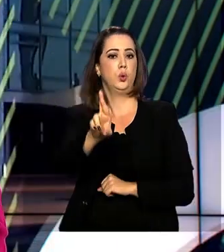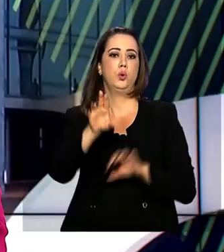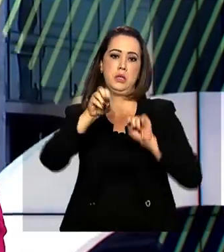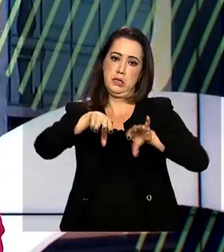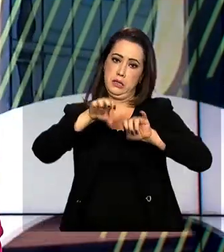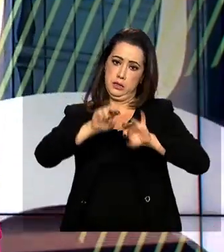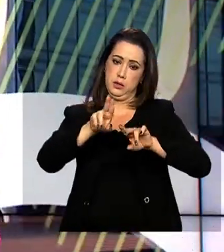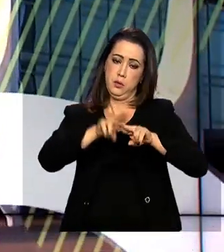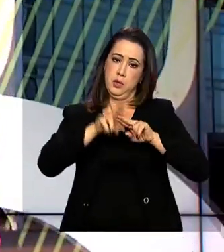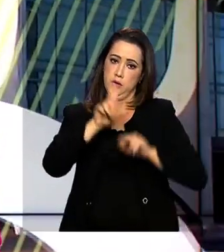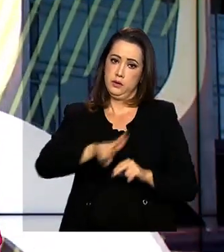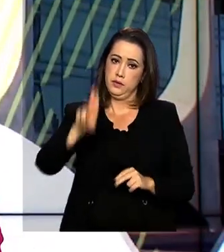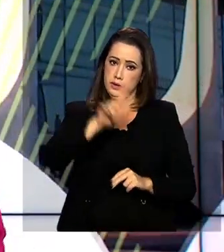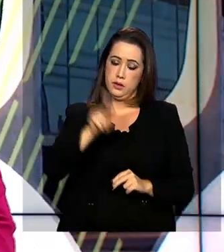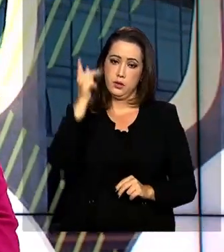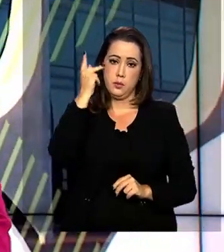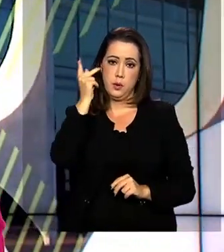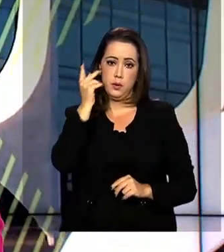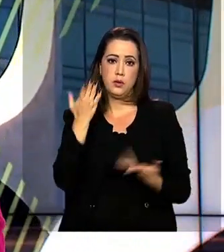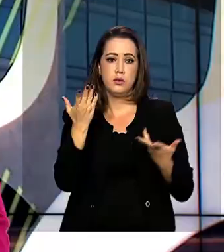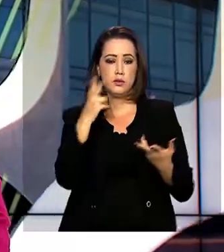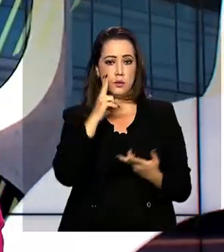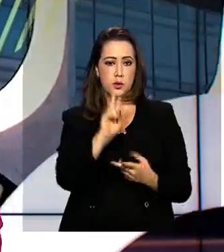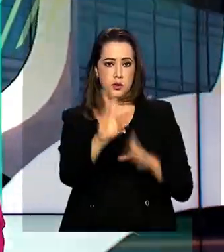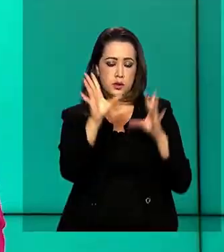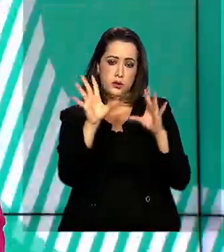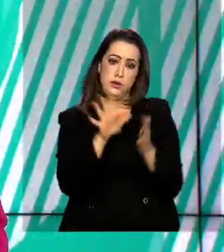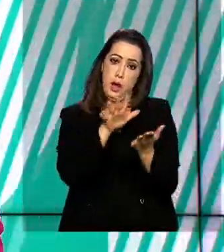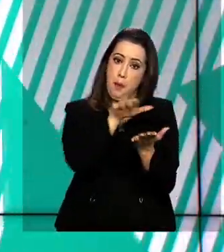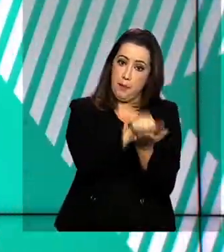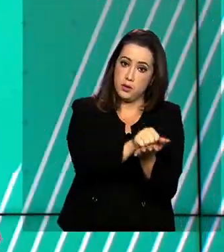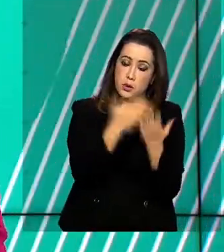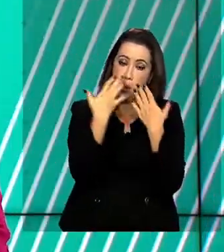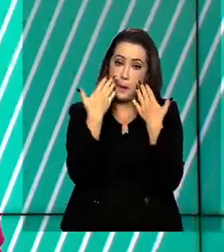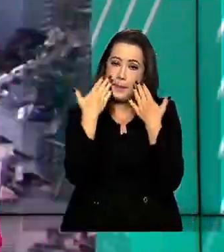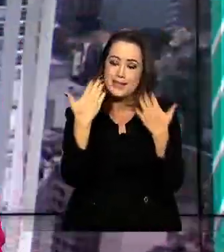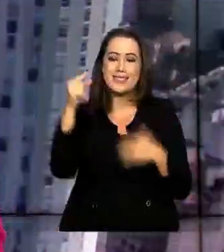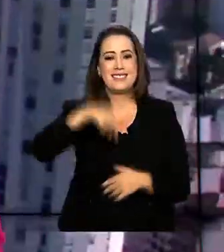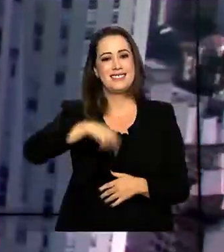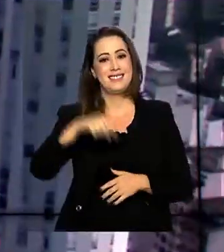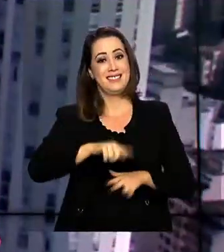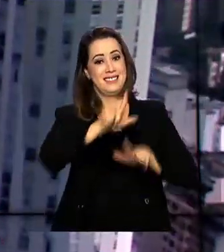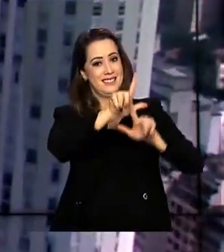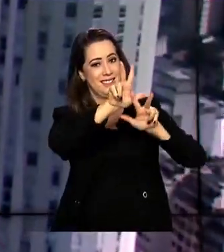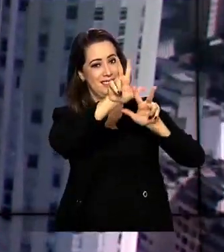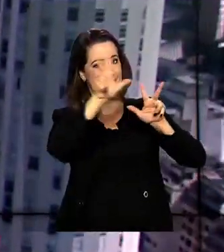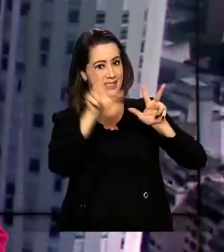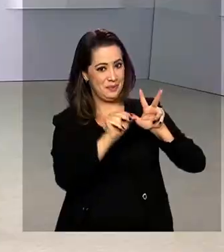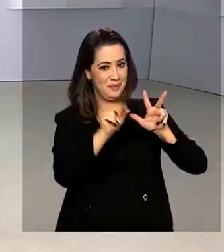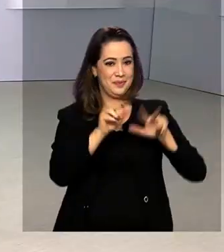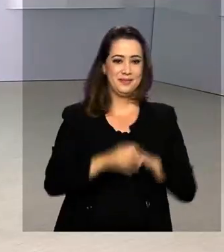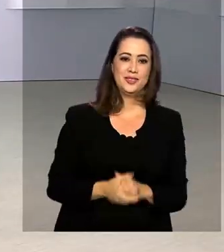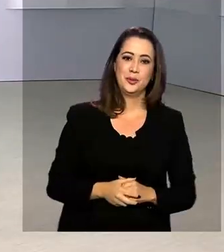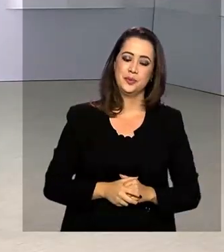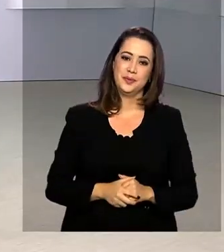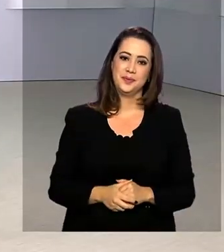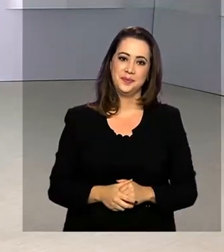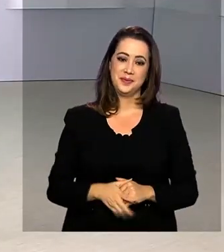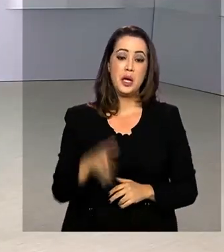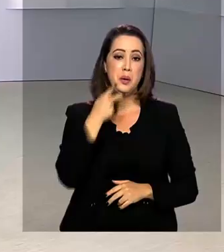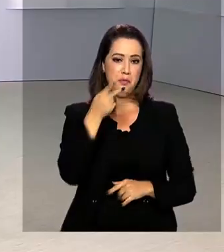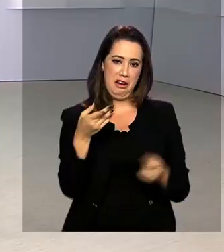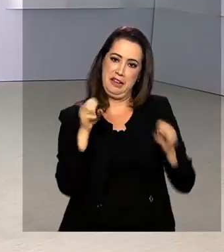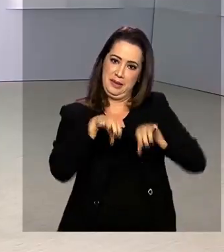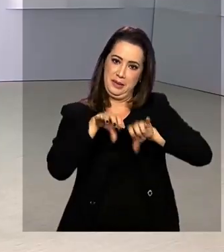Educação pela Universidade de São Paulo. Você pode acompanhar a posse que será transmitida ao vivo aqui na TV Brasil. E por